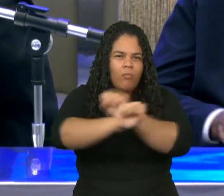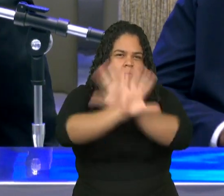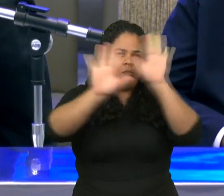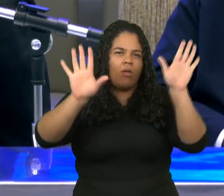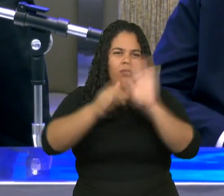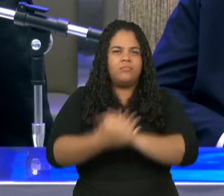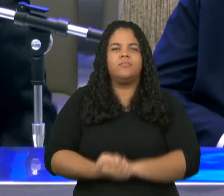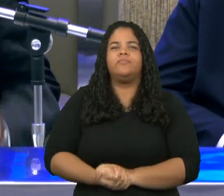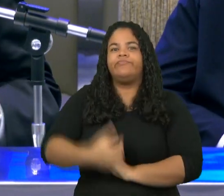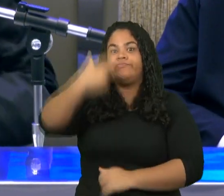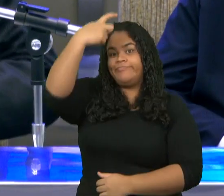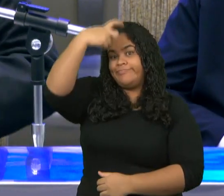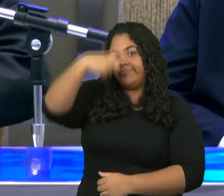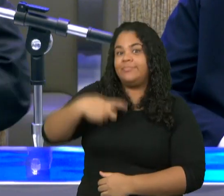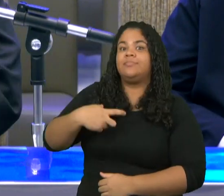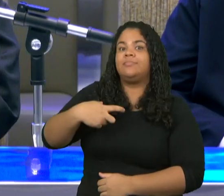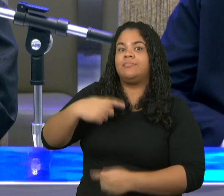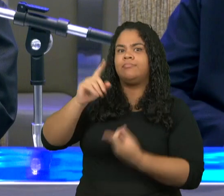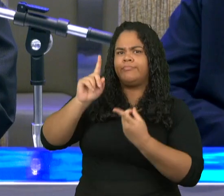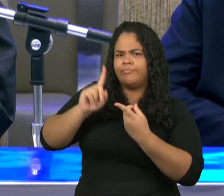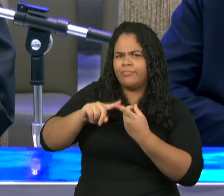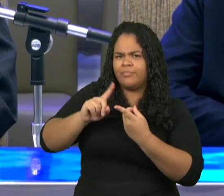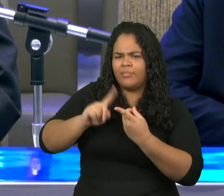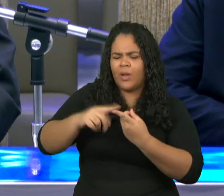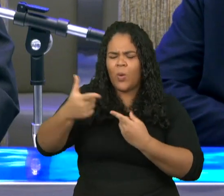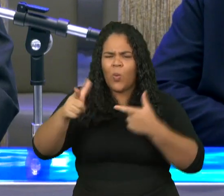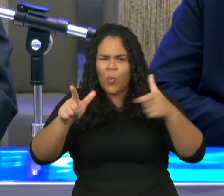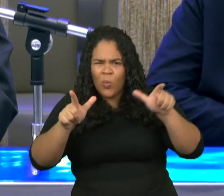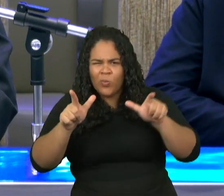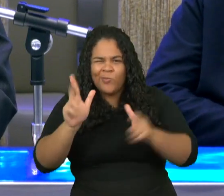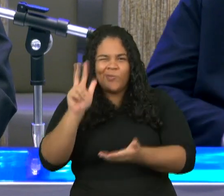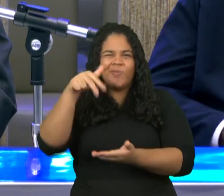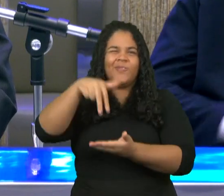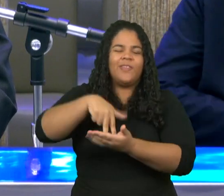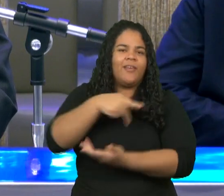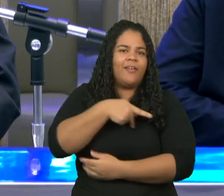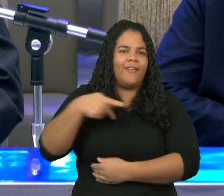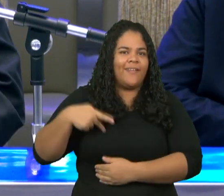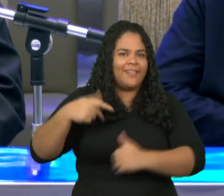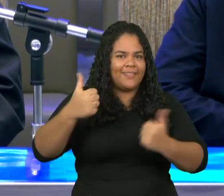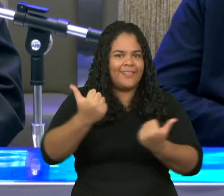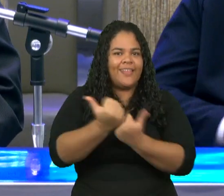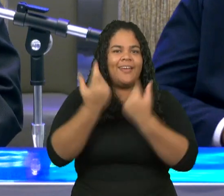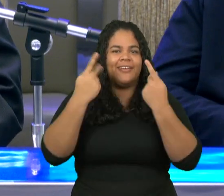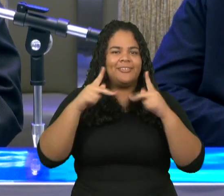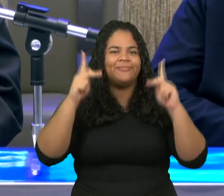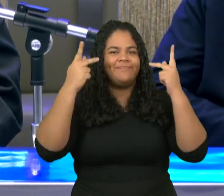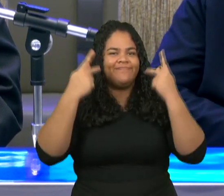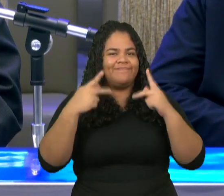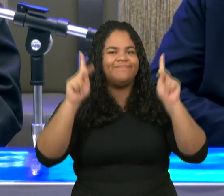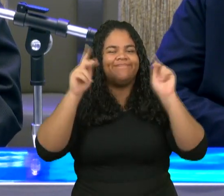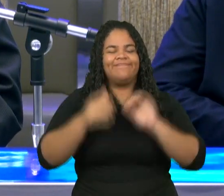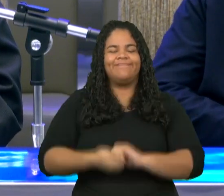de mim, mas dos servos do Senhor que nos ajudam e sempre na nossa